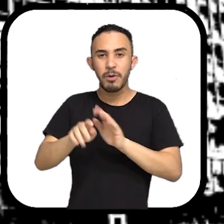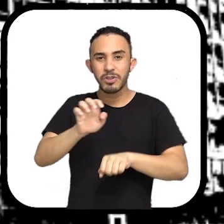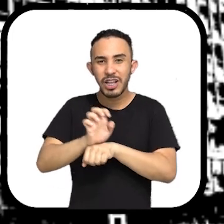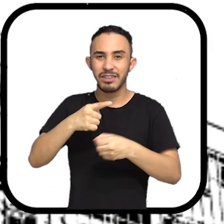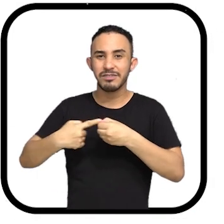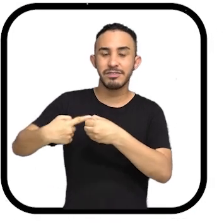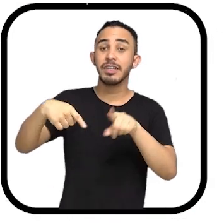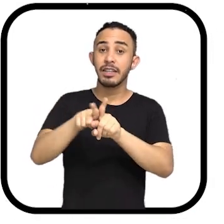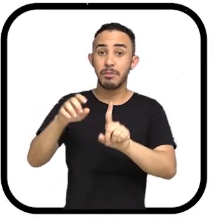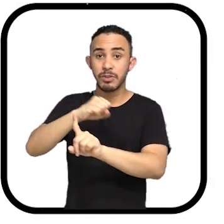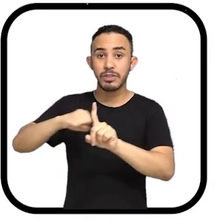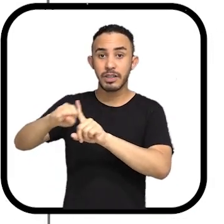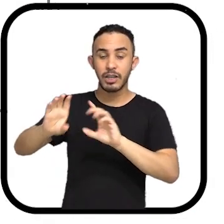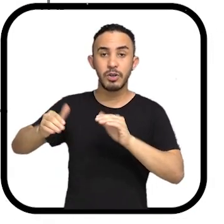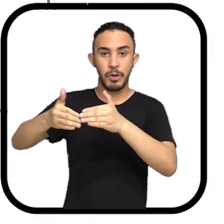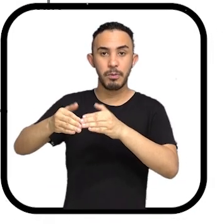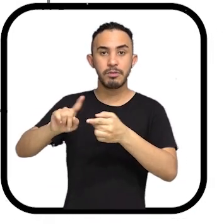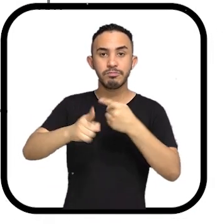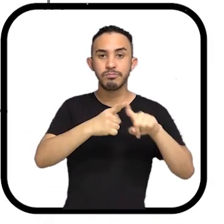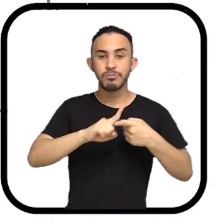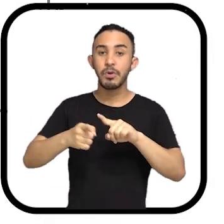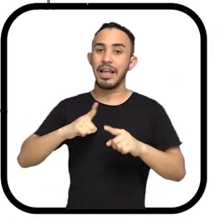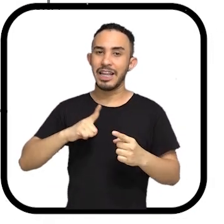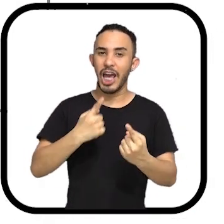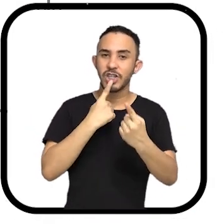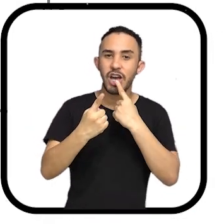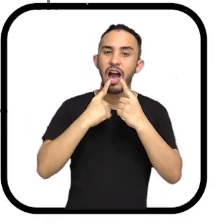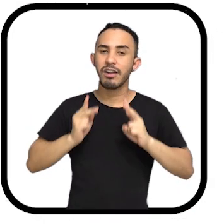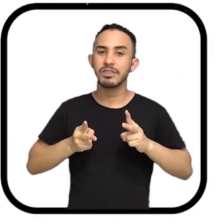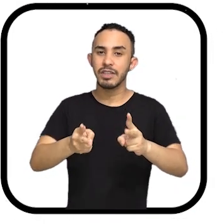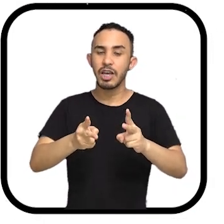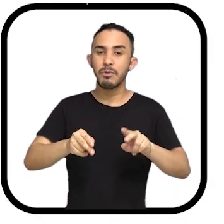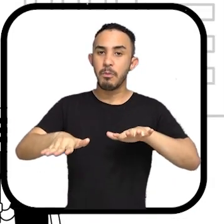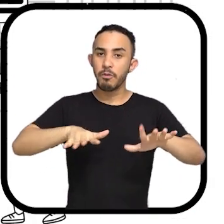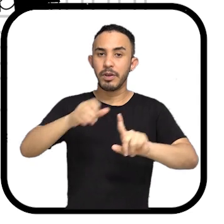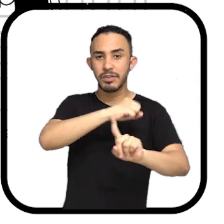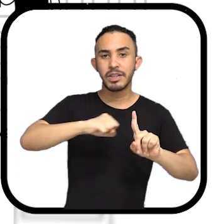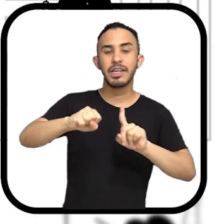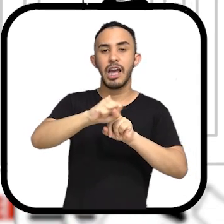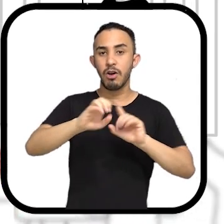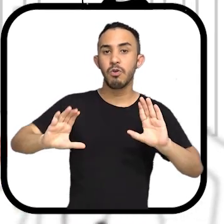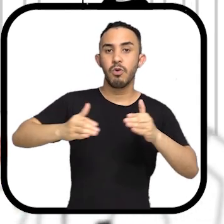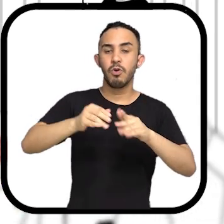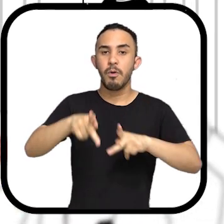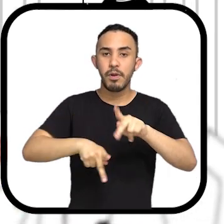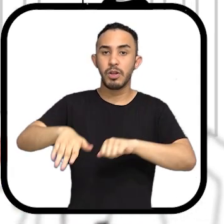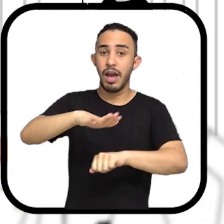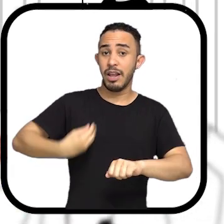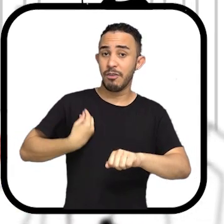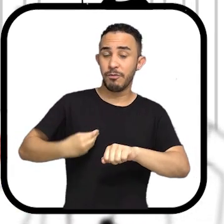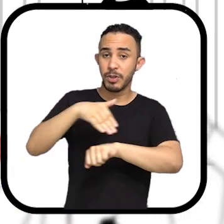também com os governos locais e a sociedade civil organizada. E tem diálogo constante com os movimentos